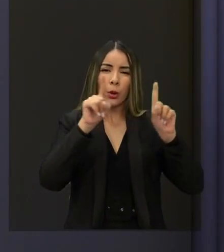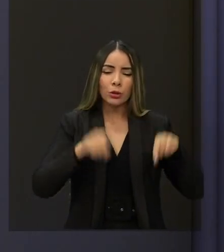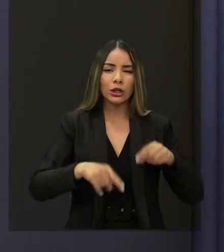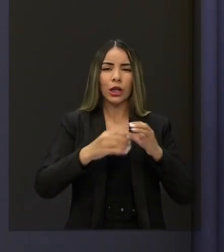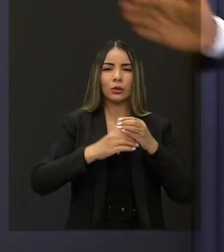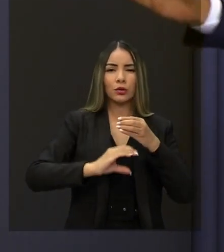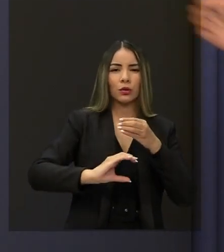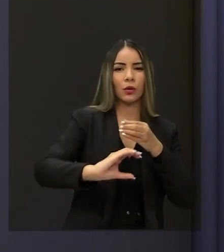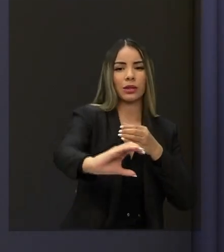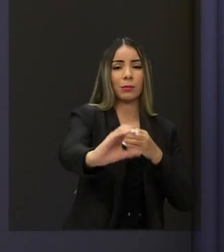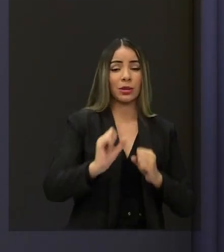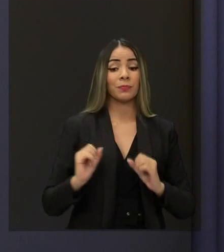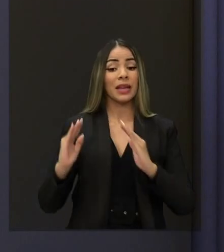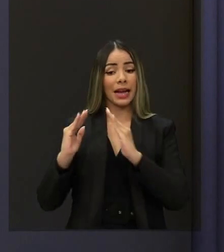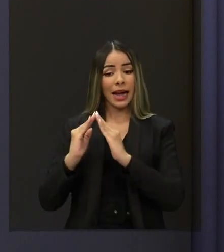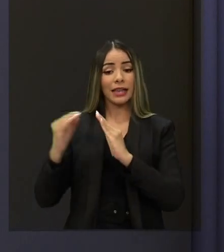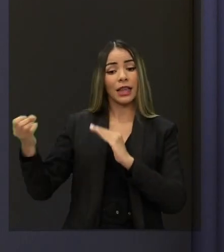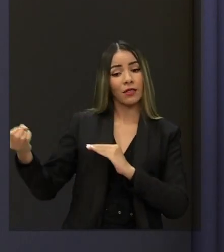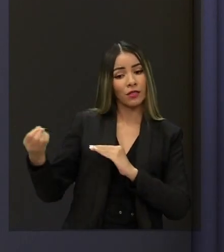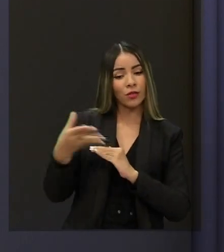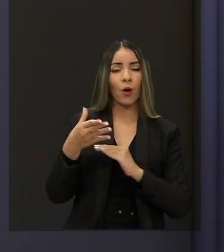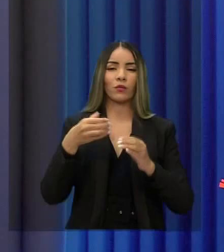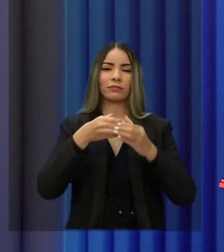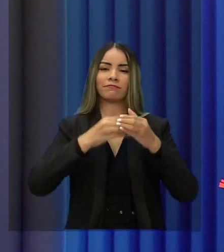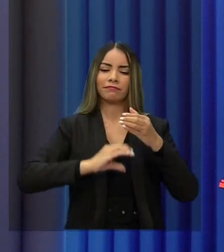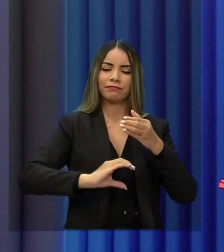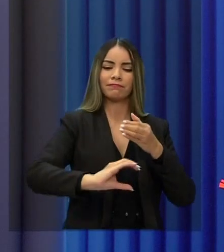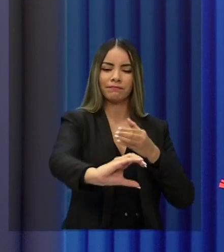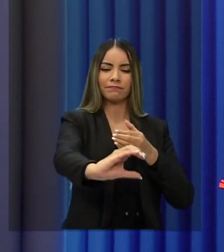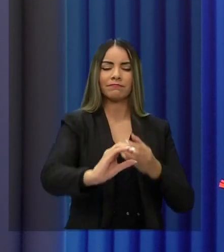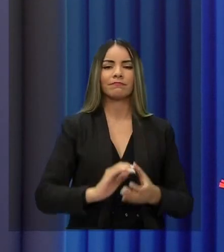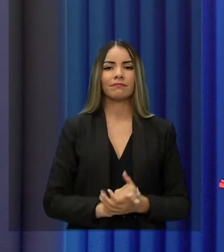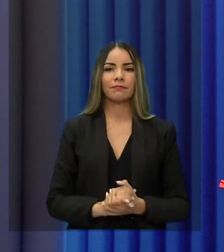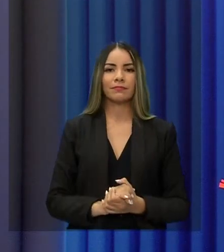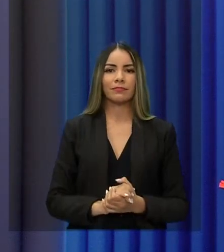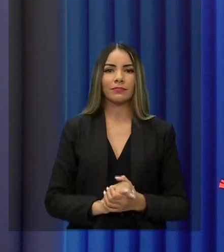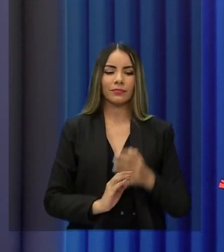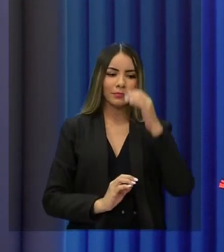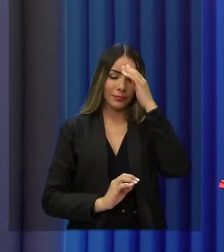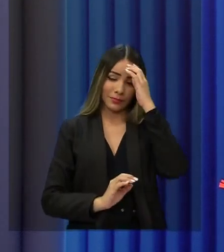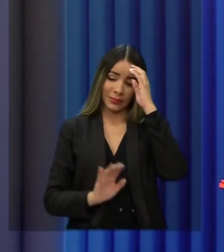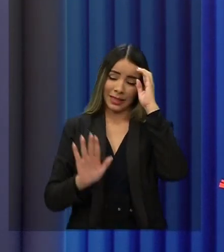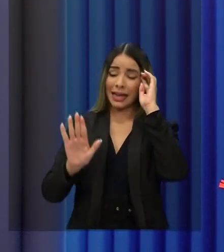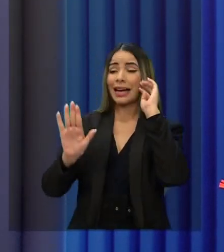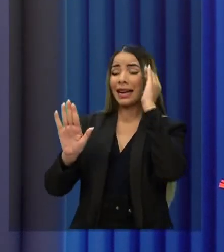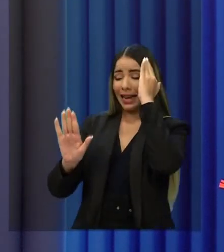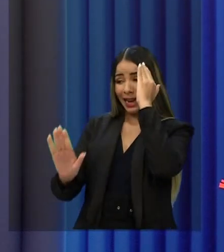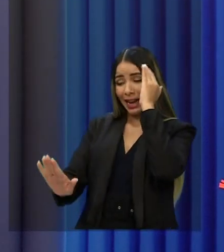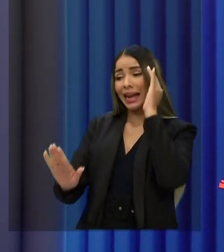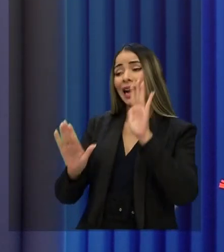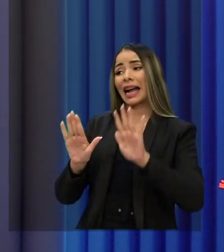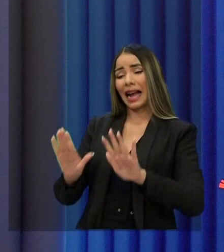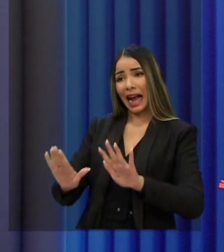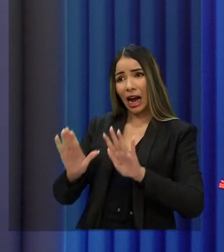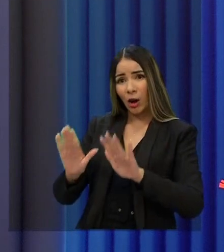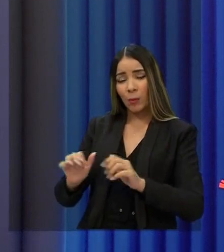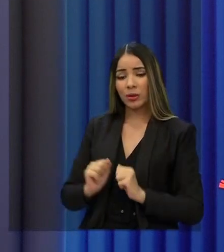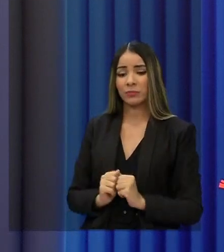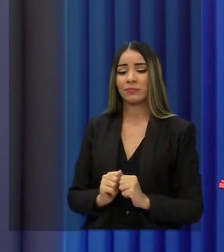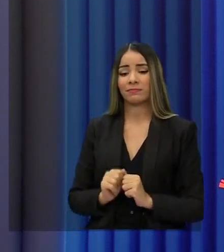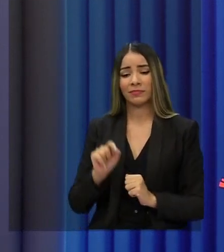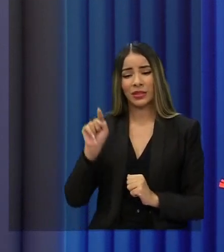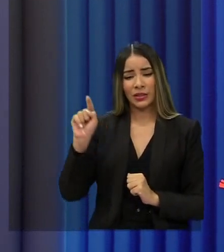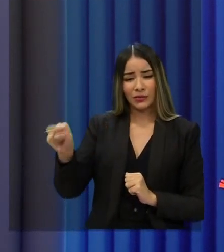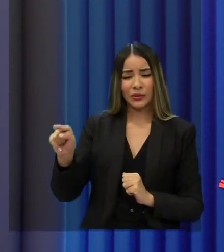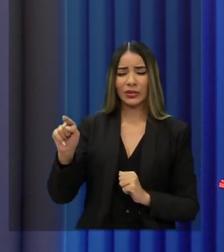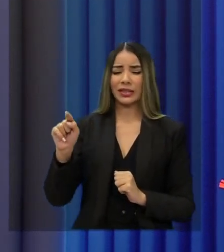nova e sem esgotar seu aberto. Dignidade. Calma, mano. Mais uma vez, eu lhe pergunto, em habitação, você foge para